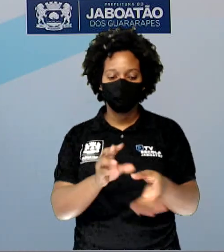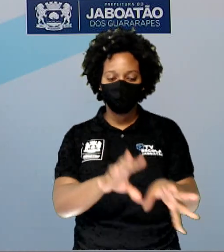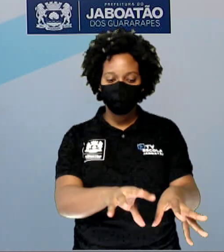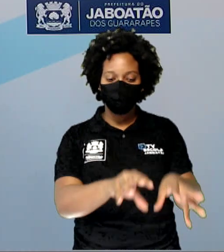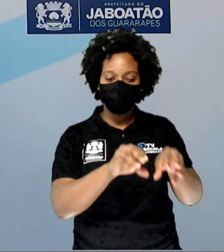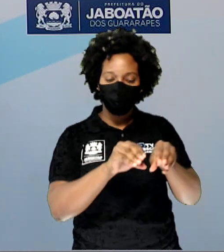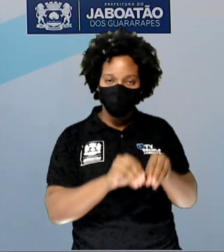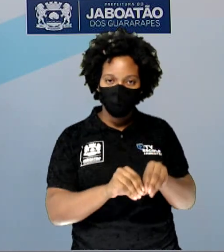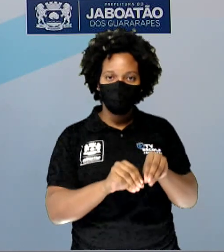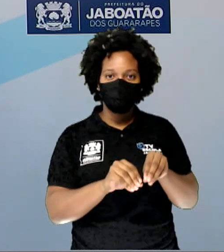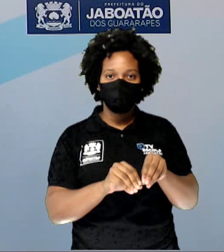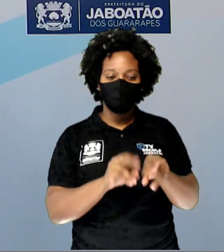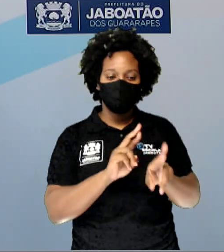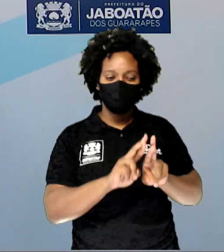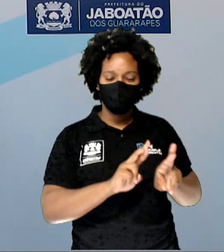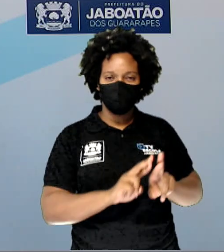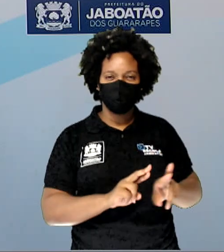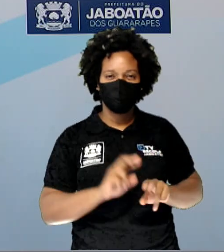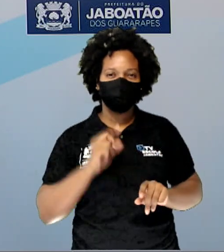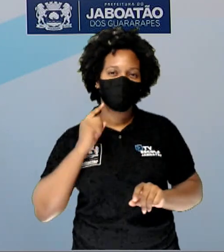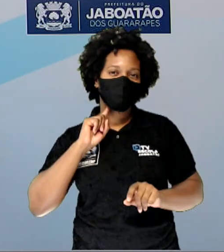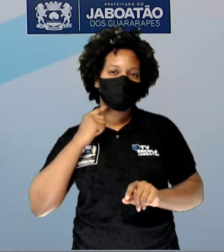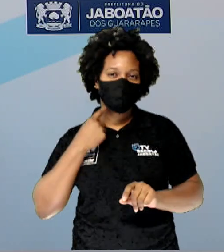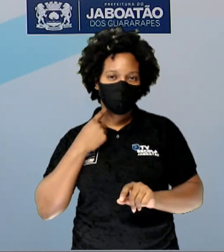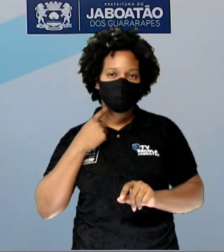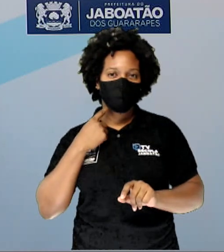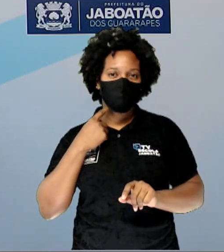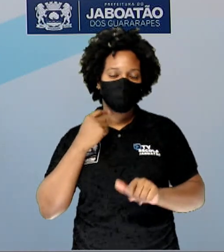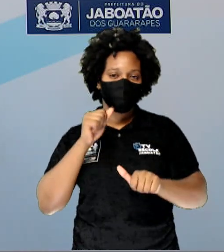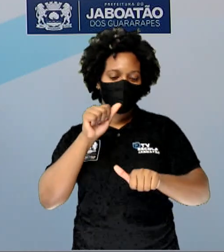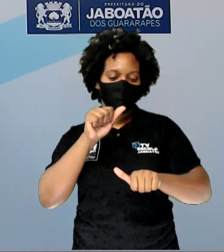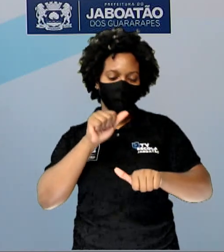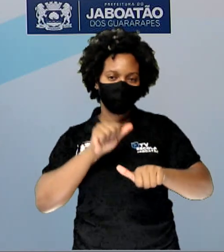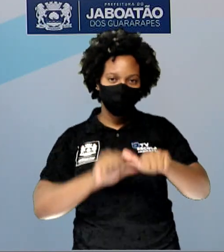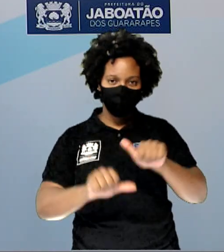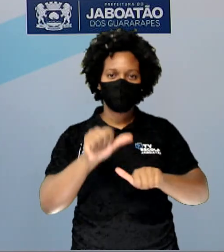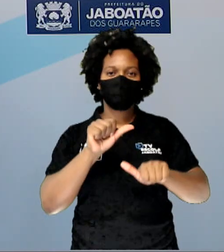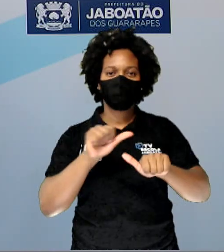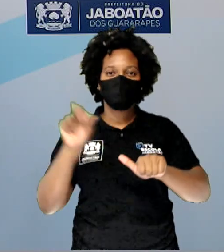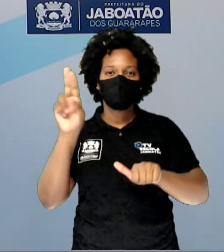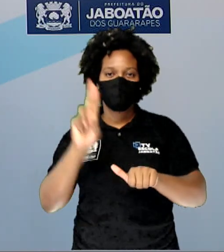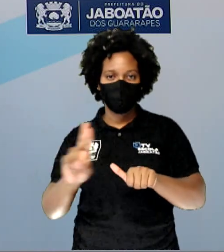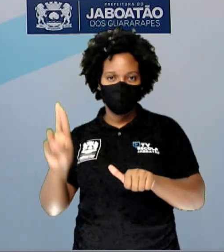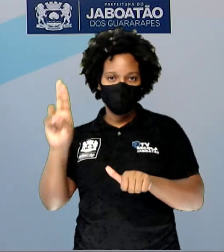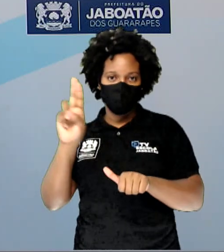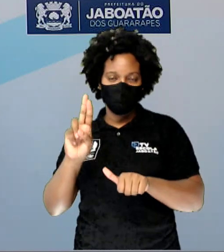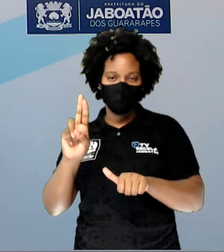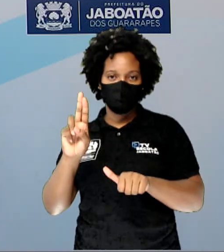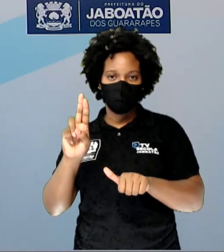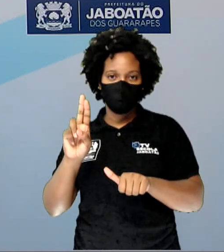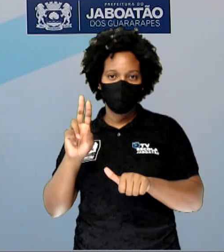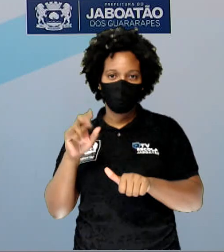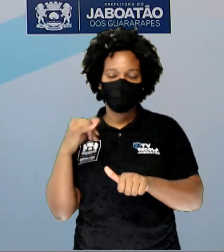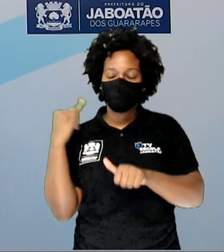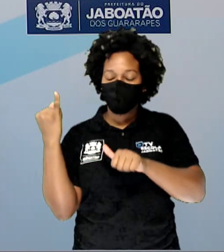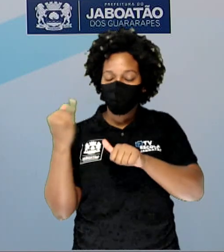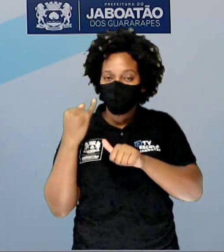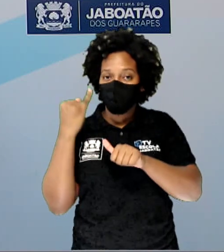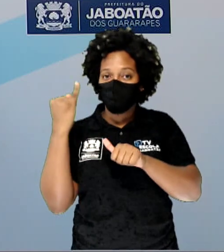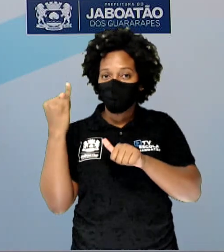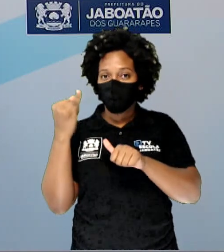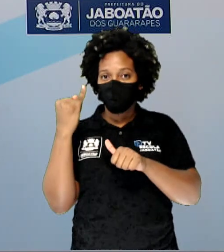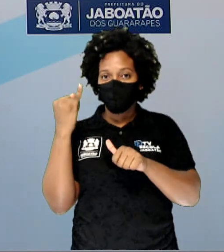a sucata, ou o resíduo que viraria lixo, e você reaproveita, são muito importantes.